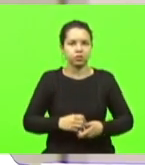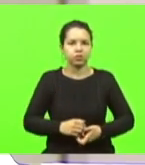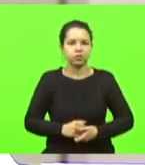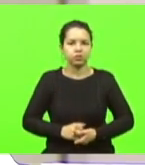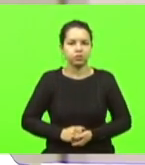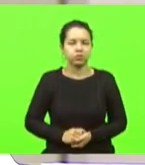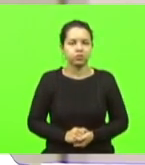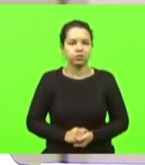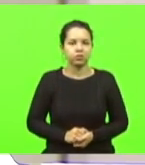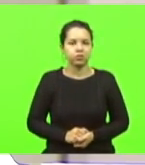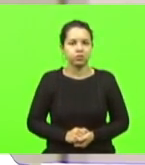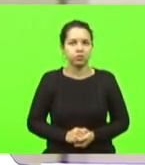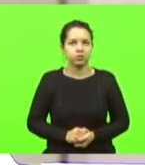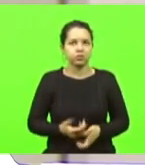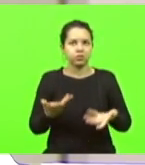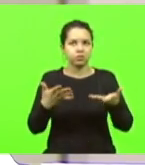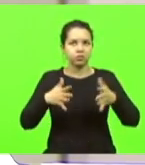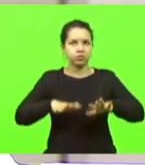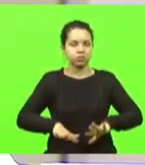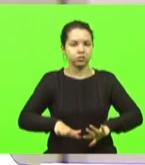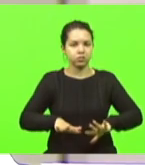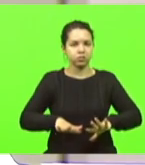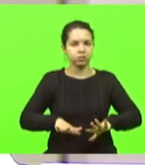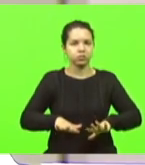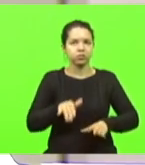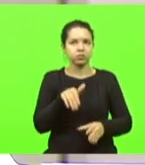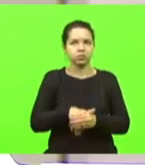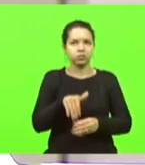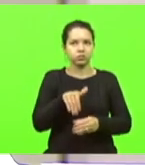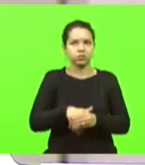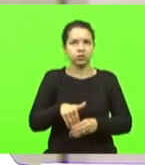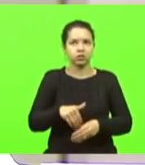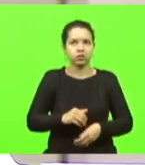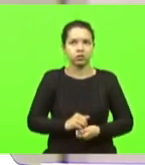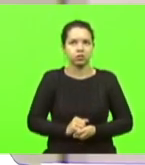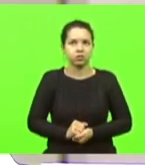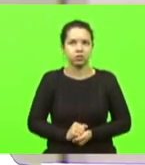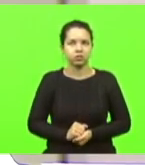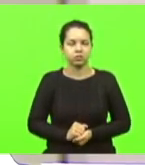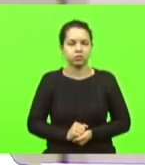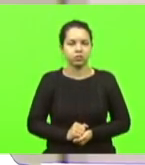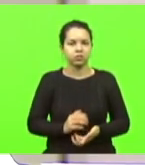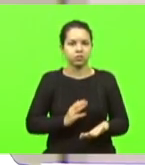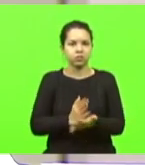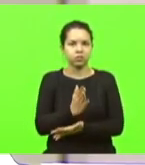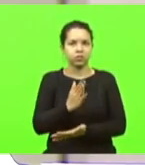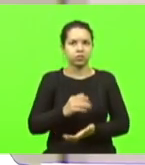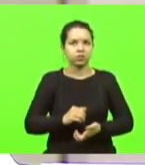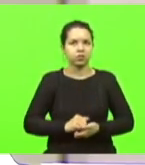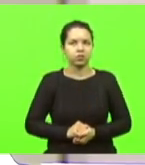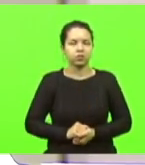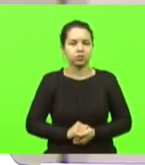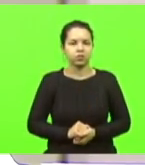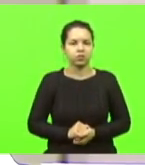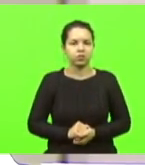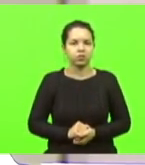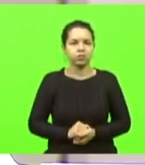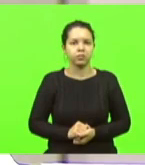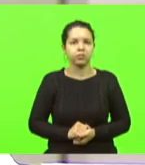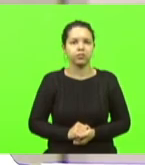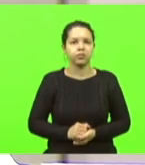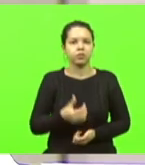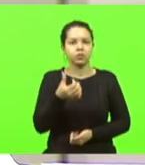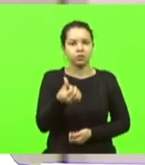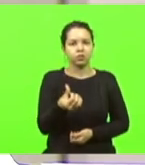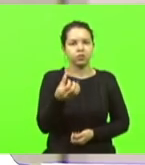Não havendo quem queira discutir em votação. Aprovado. Moção número 602.